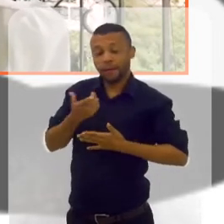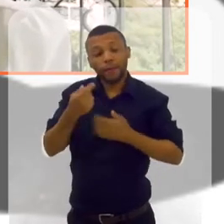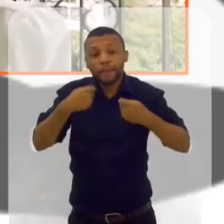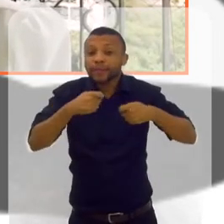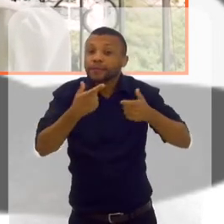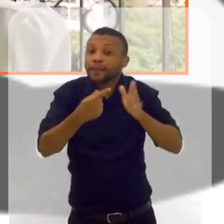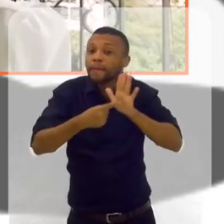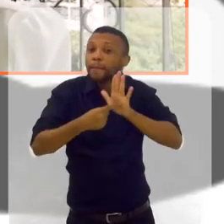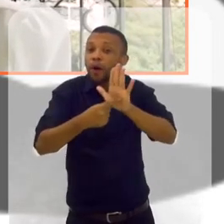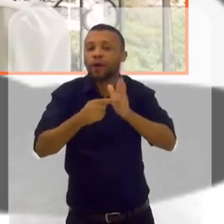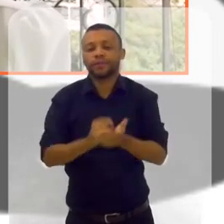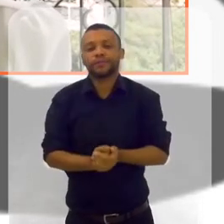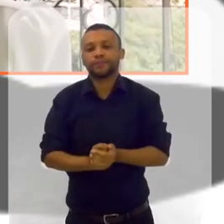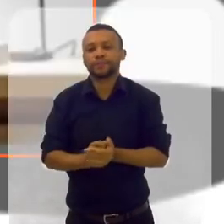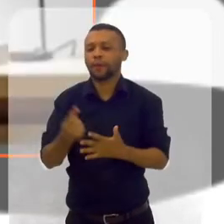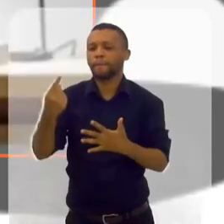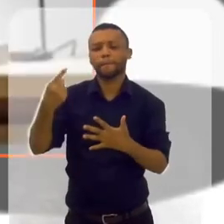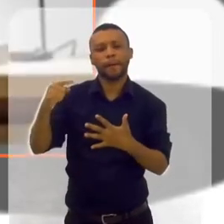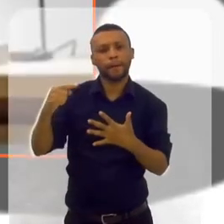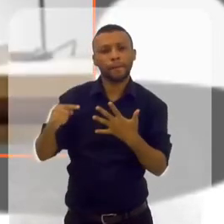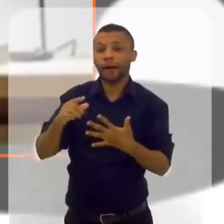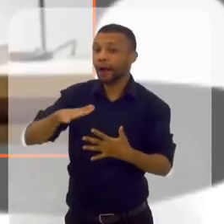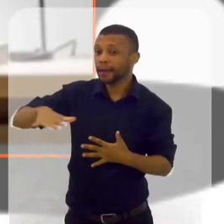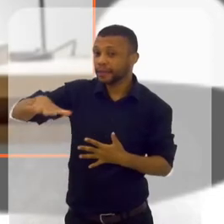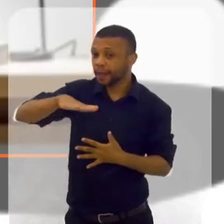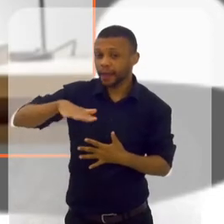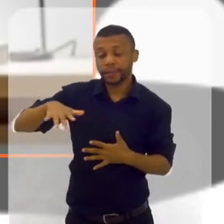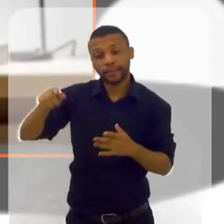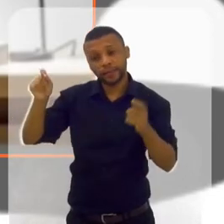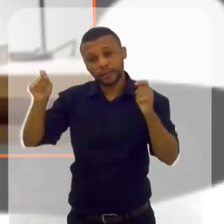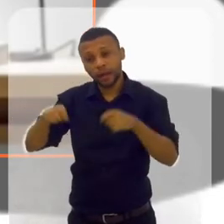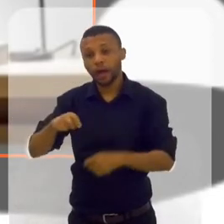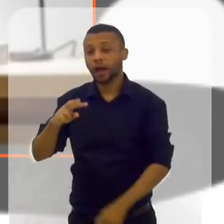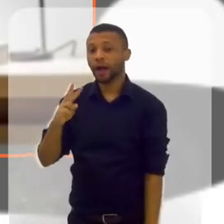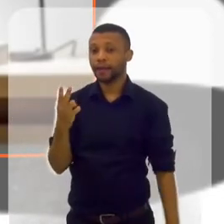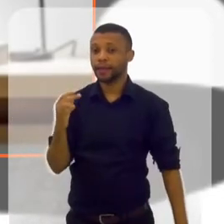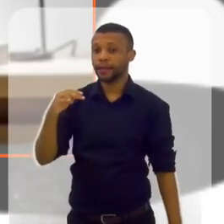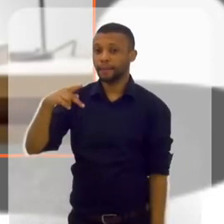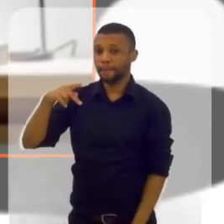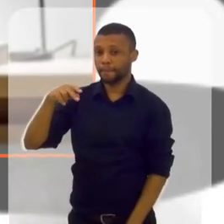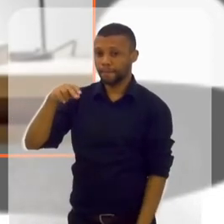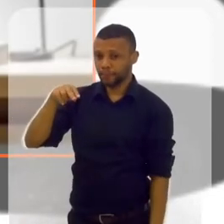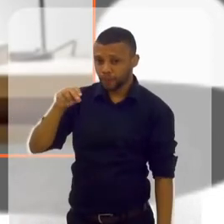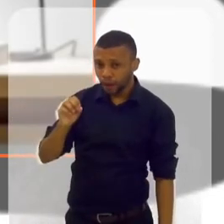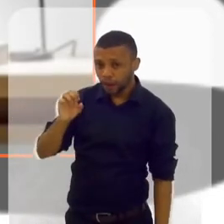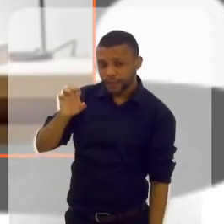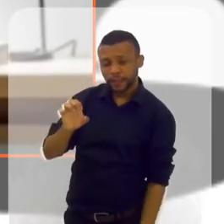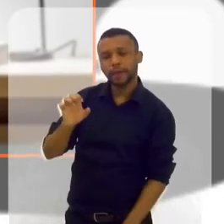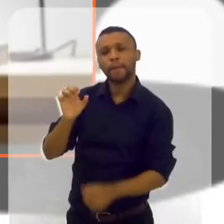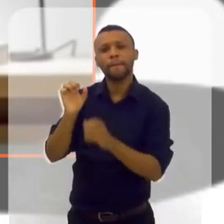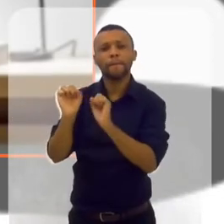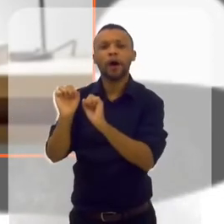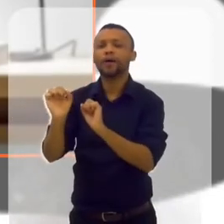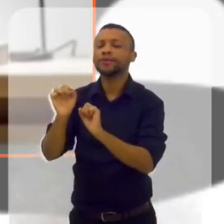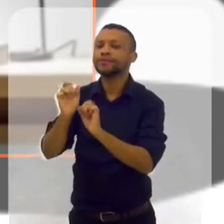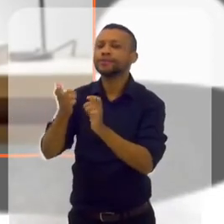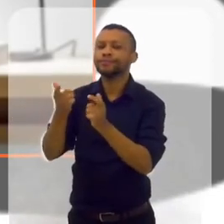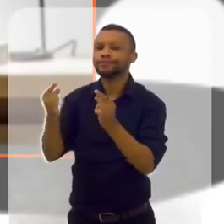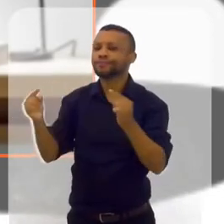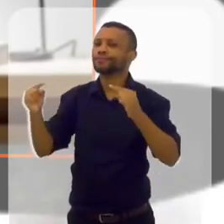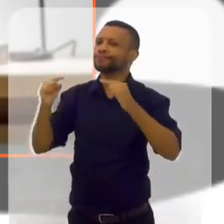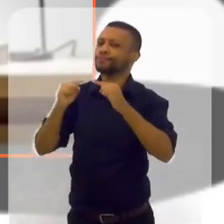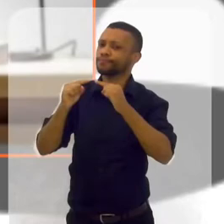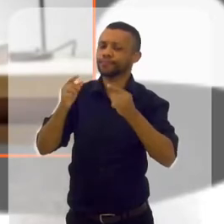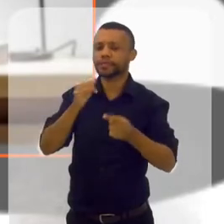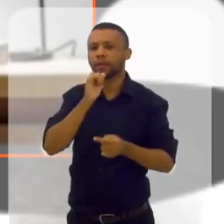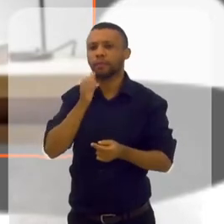que você demonstre isso. Quais são as áreas que você acha que a hipnose pode ser bastante eficaz? Ansiedade, síndrome de